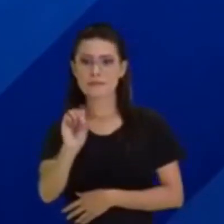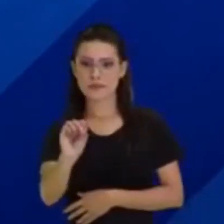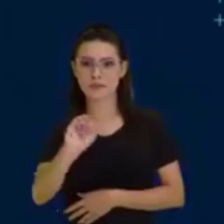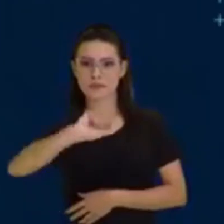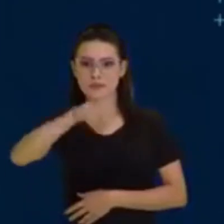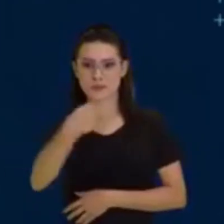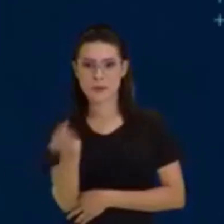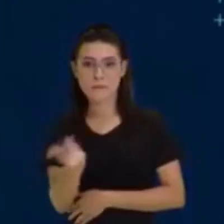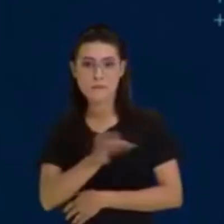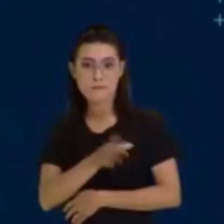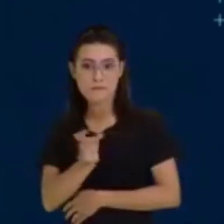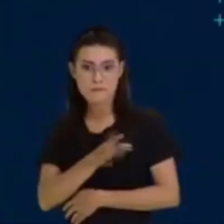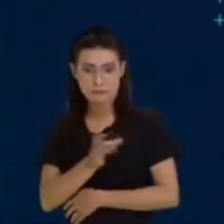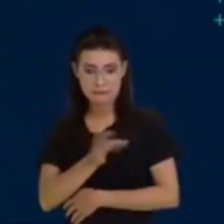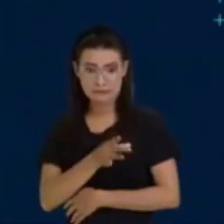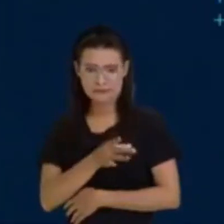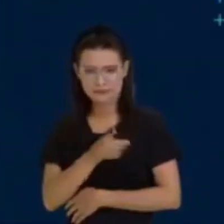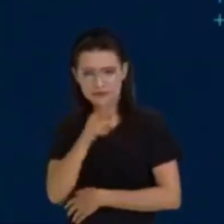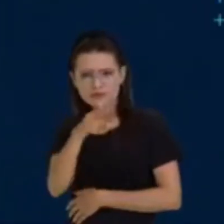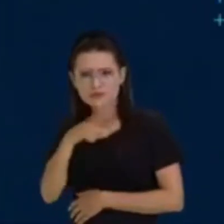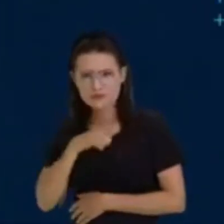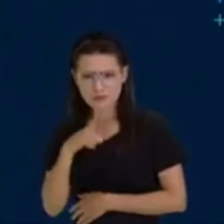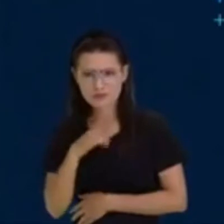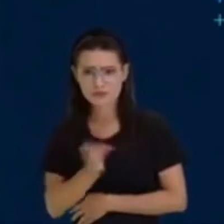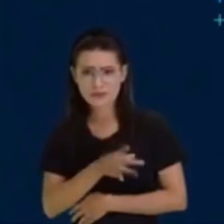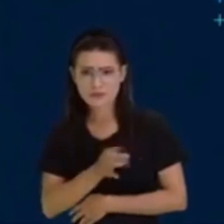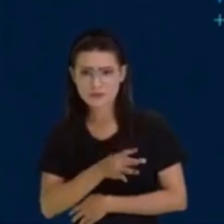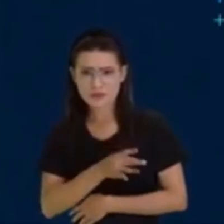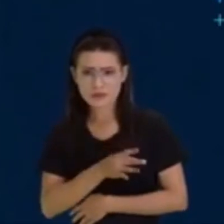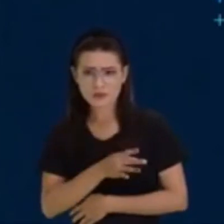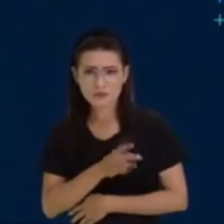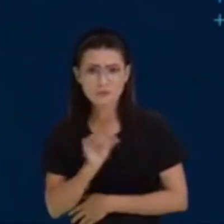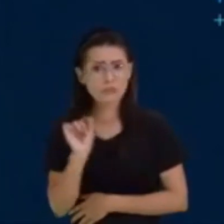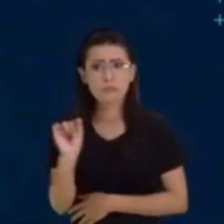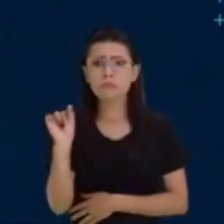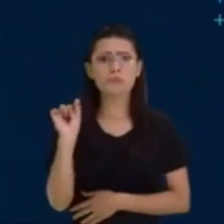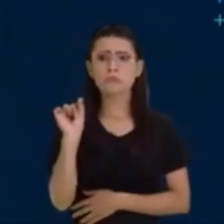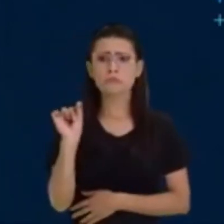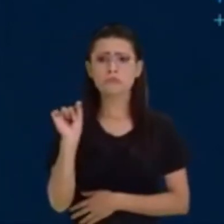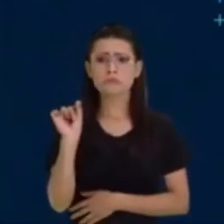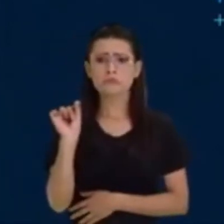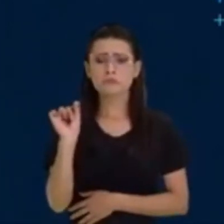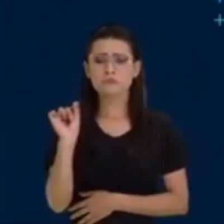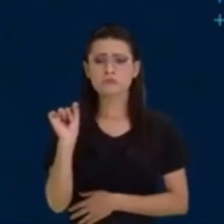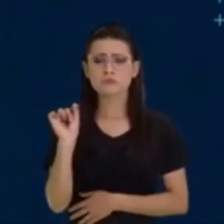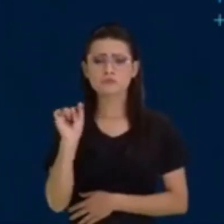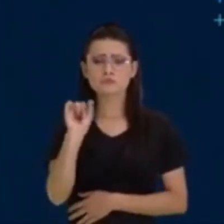Você tem medo de alguma coisa? De que? De que você tem medo?